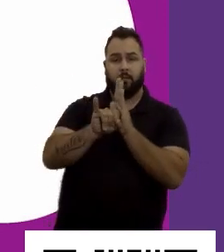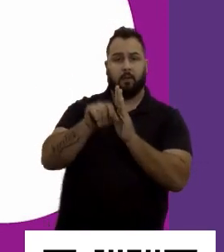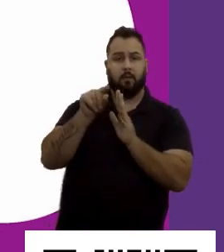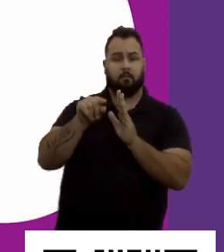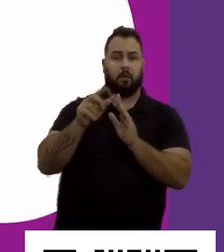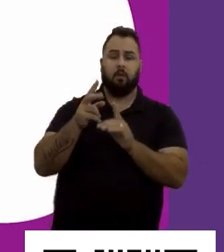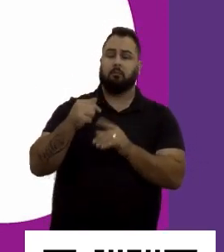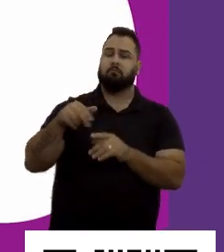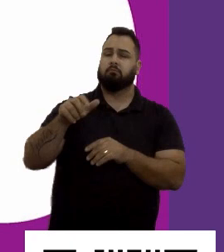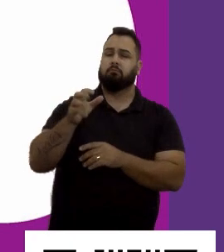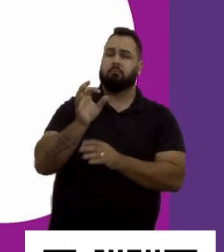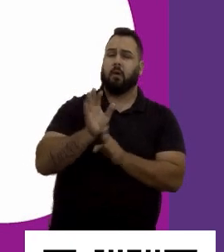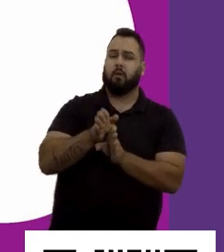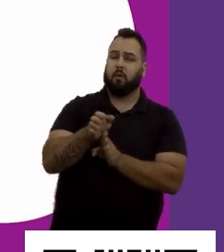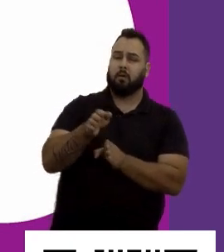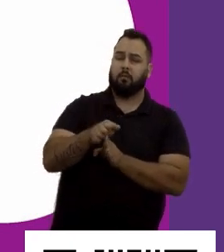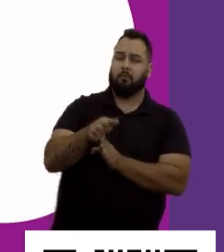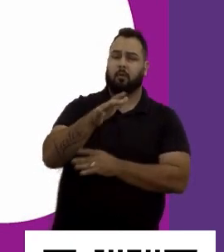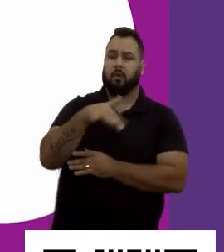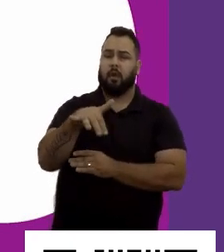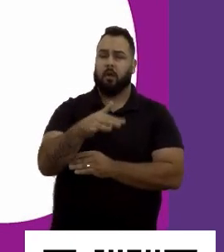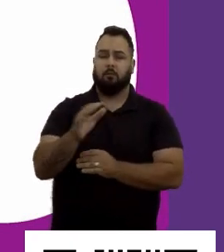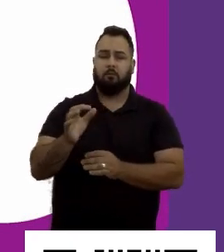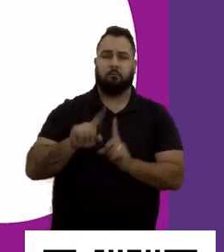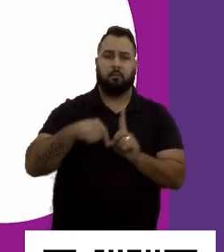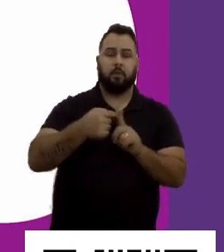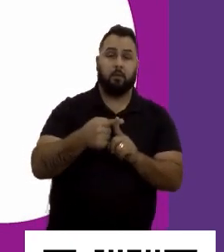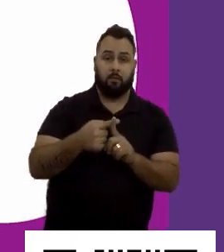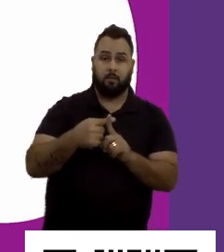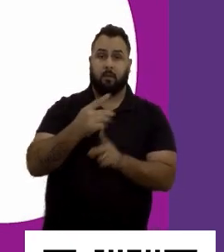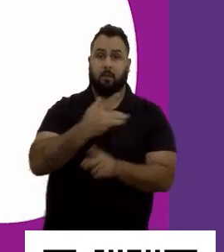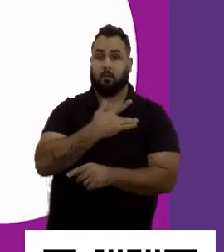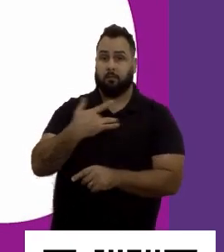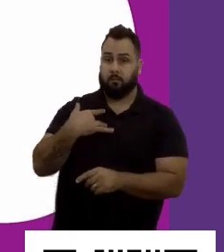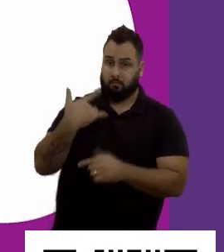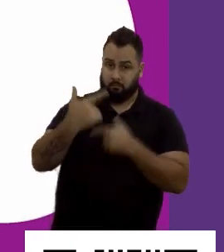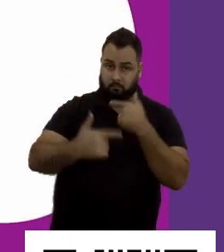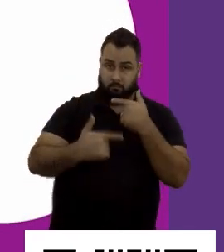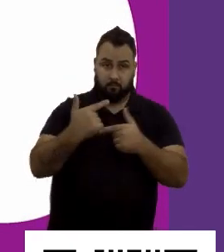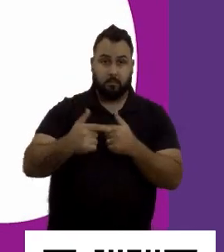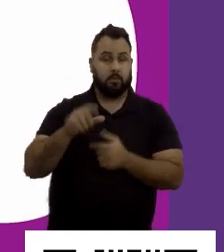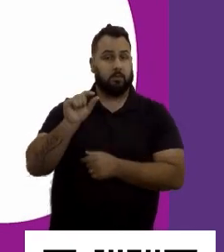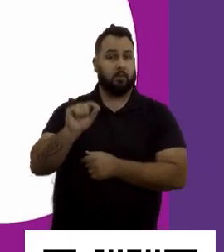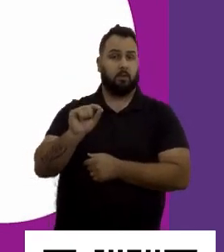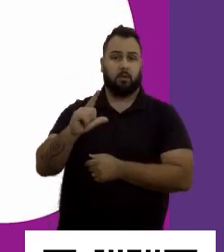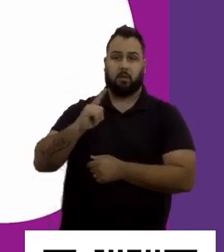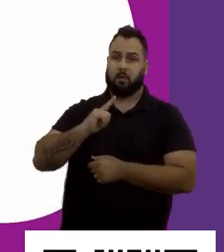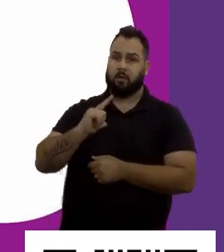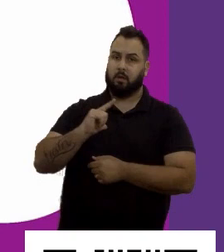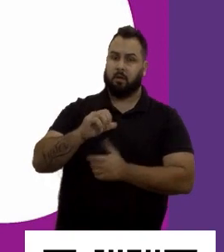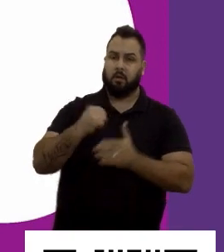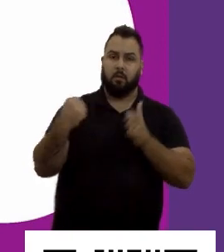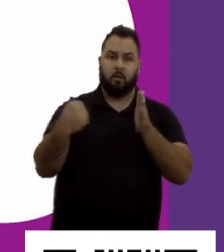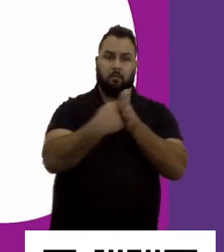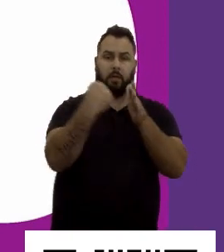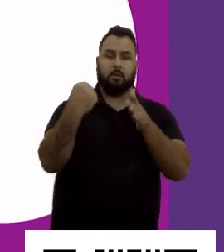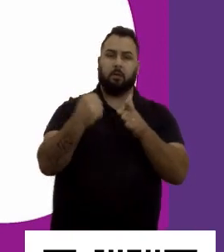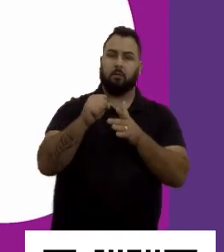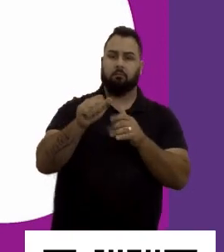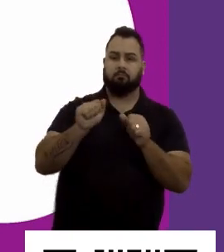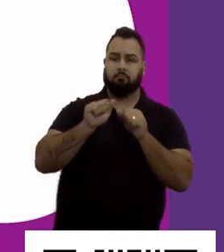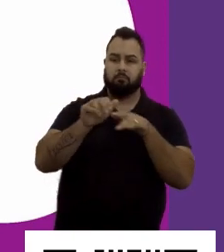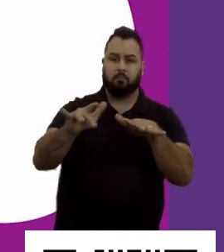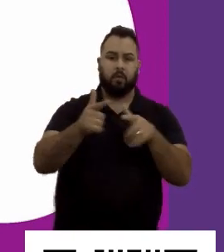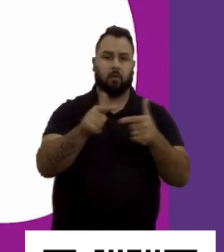para um ambiente positivo, né, saudável de trabalho e que haja aí também um impacto e um reflexo, né, nas